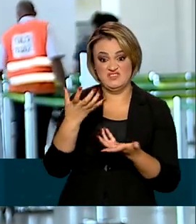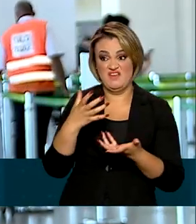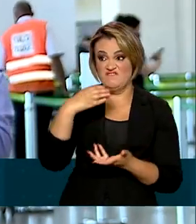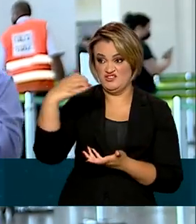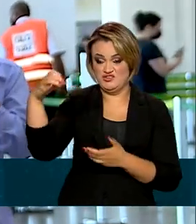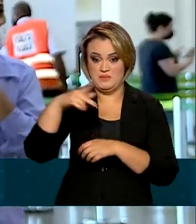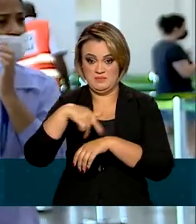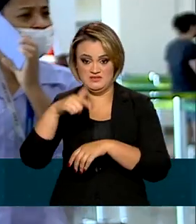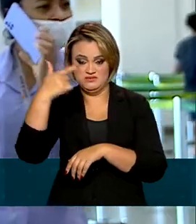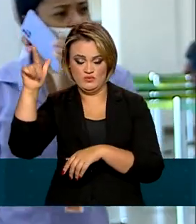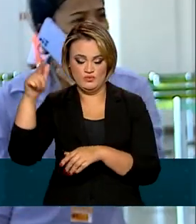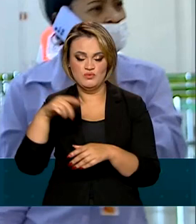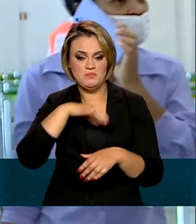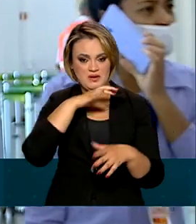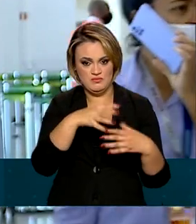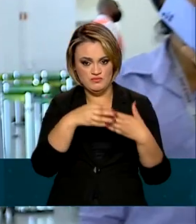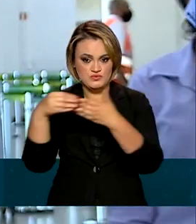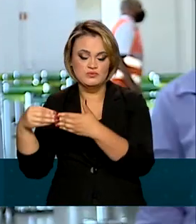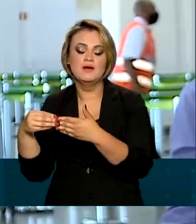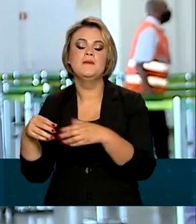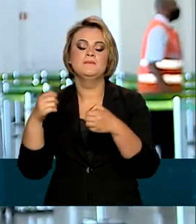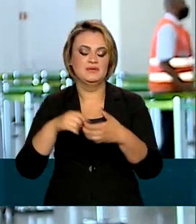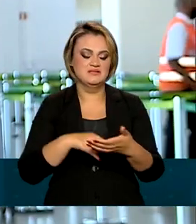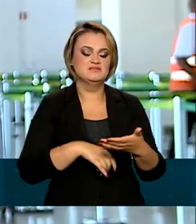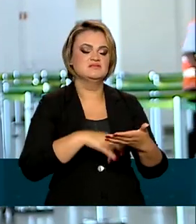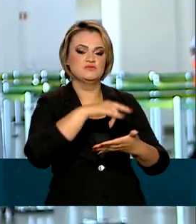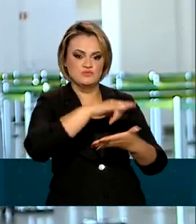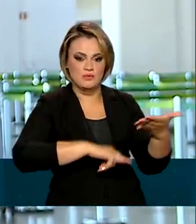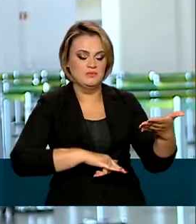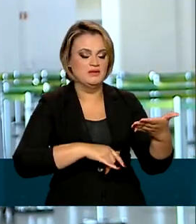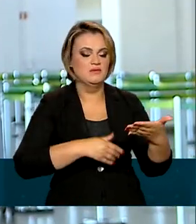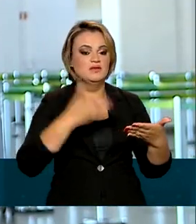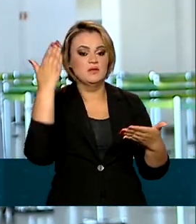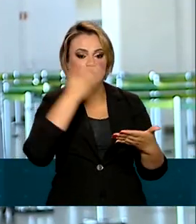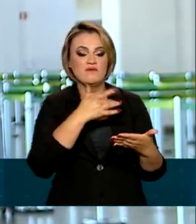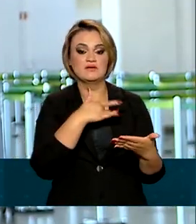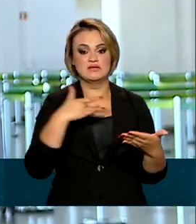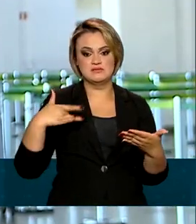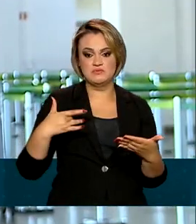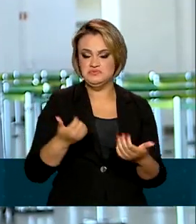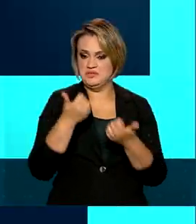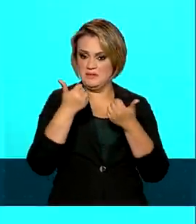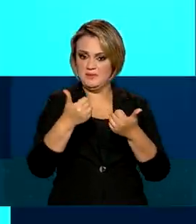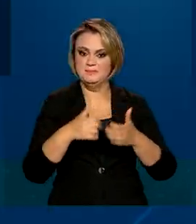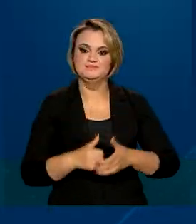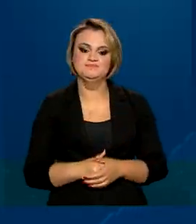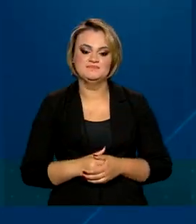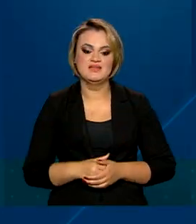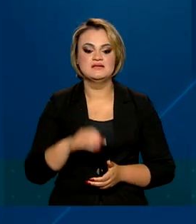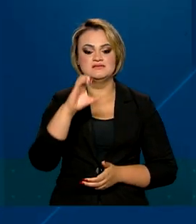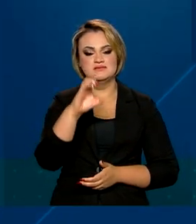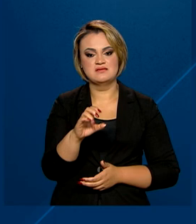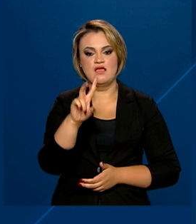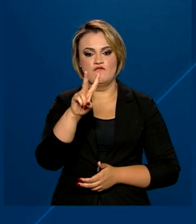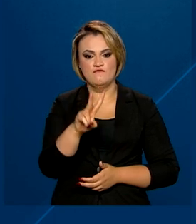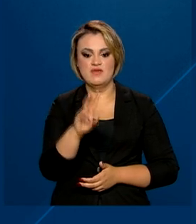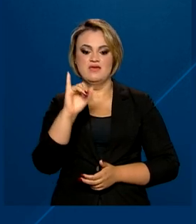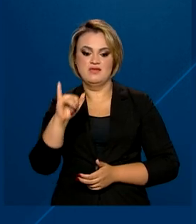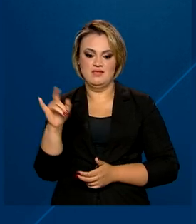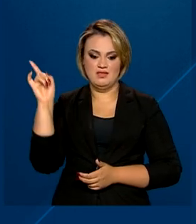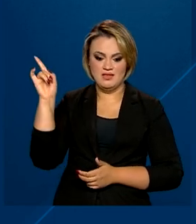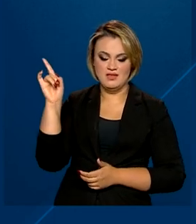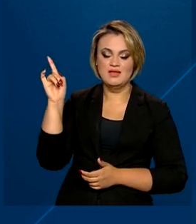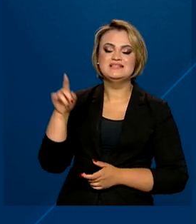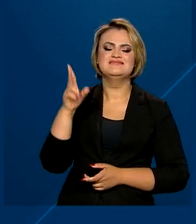documento, o Certificado Veterinário Internacional, que atesta o histórico de saúde do animal. O CVI deve ser feito a